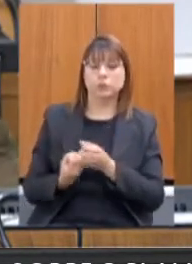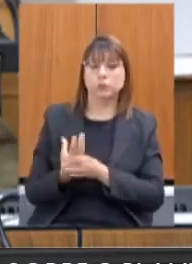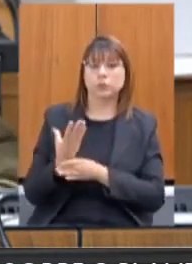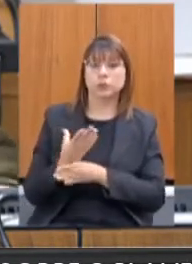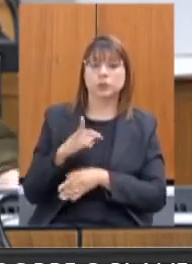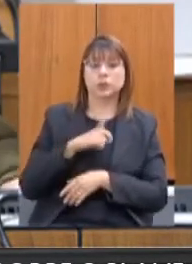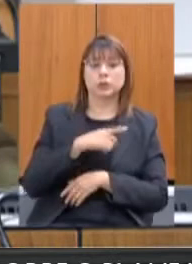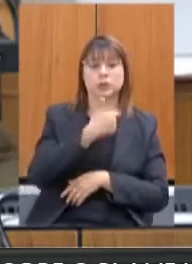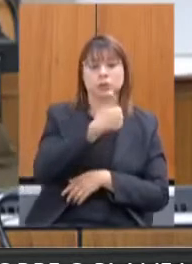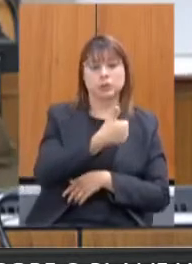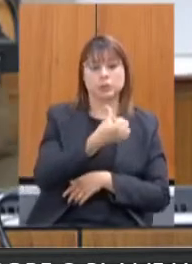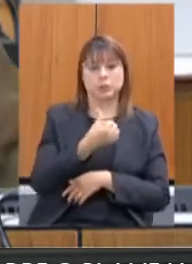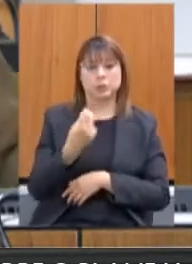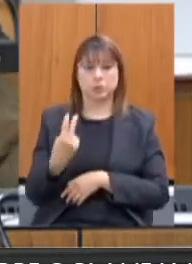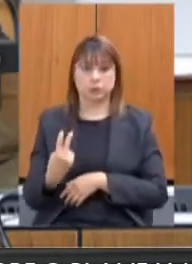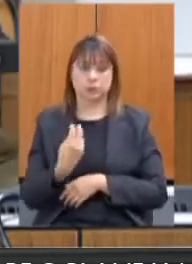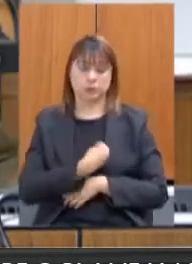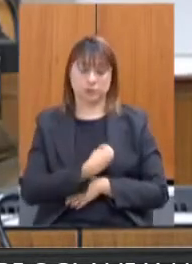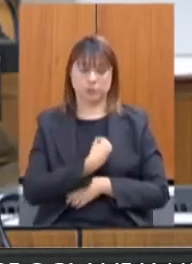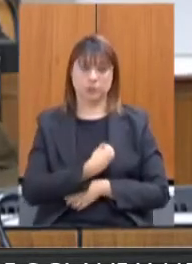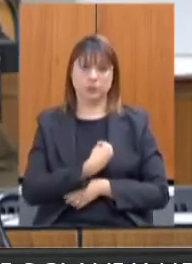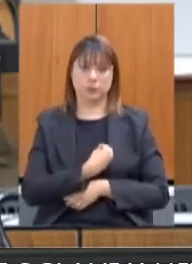162 participações.